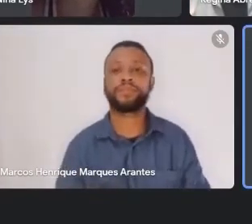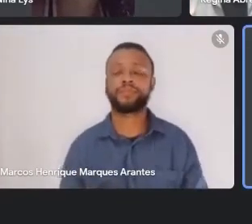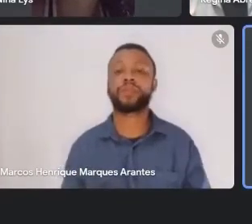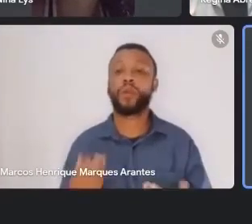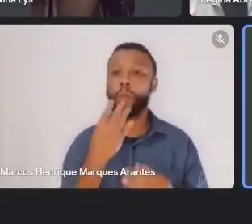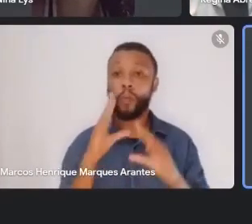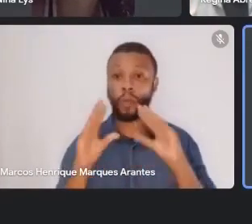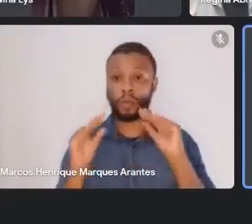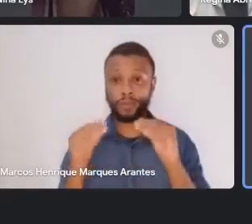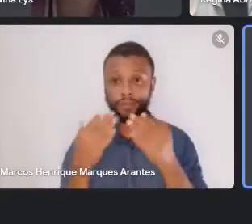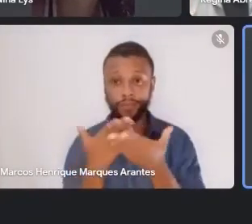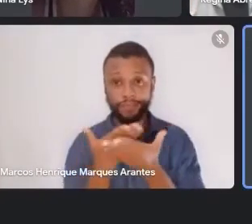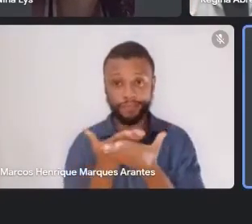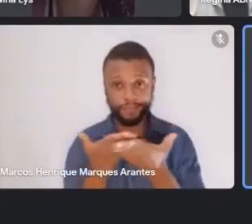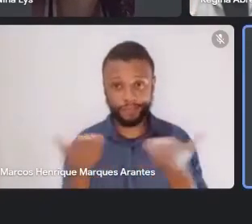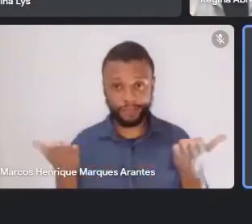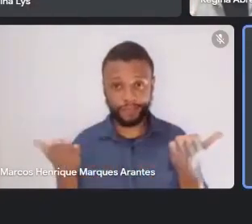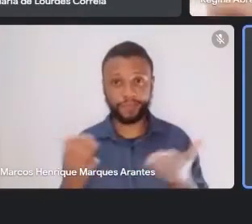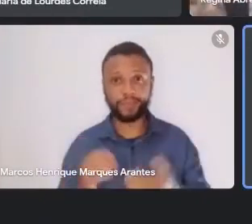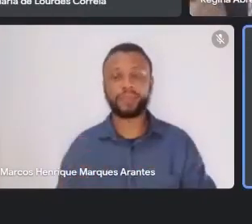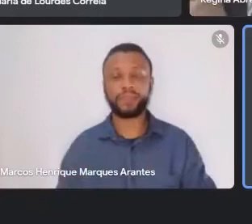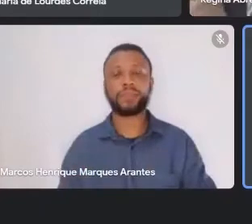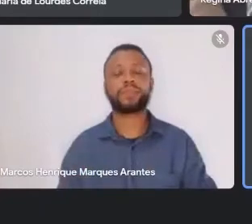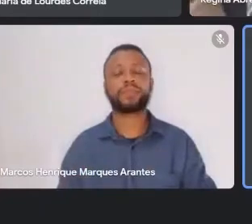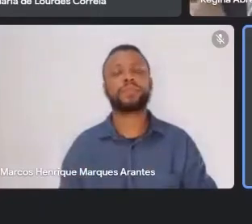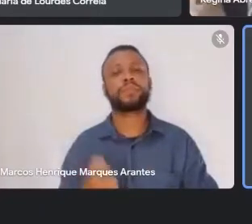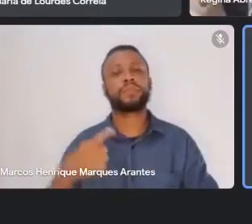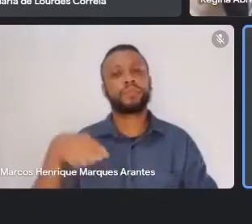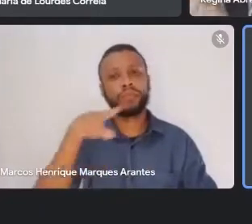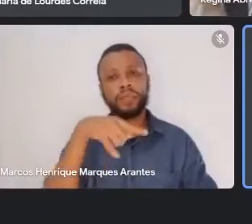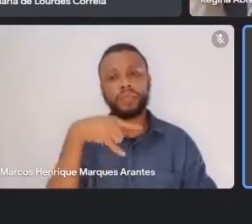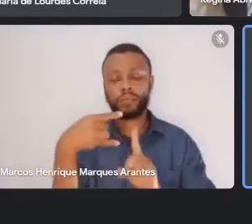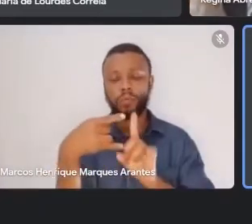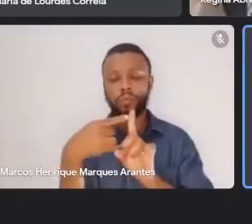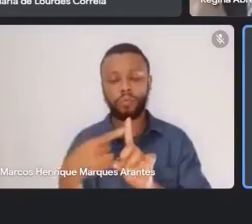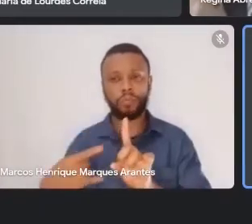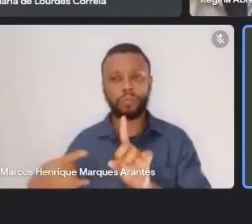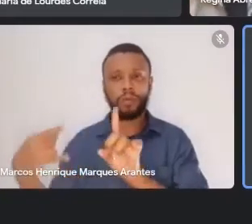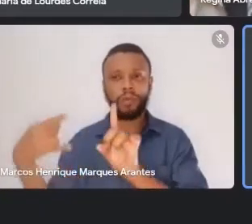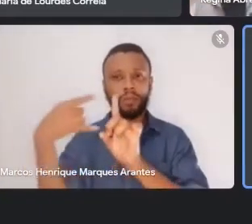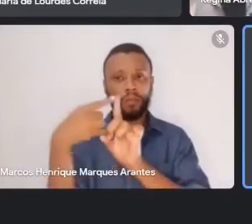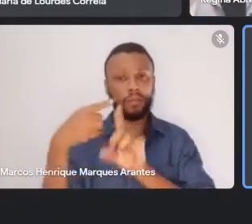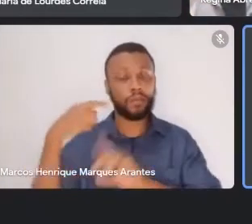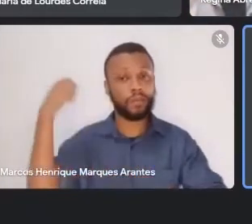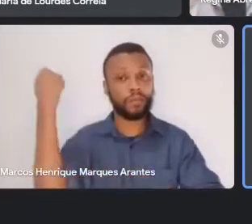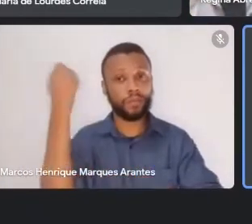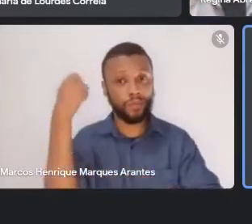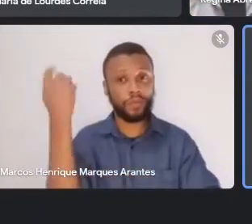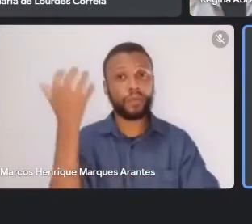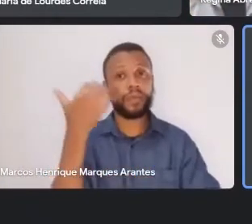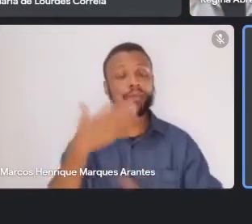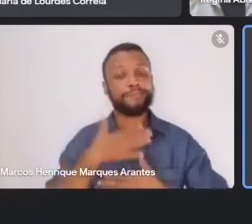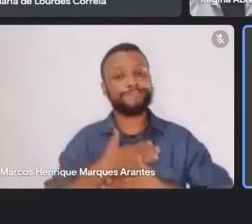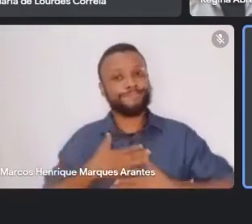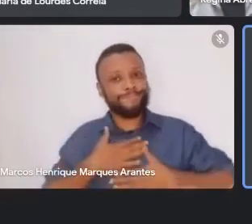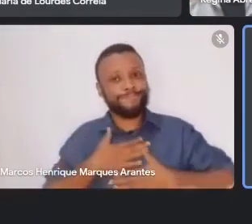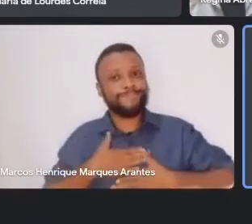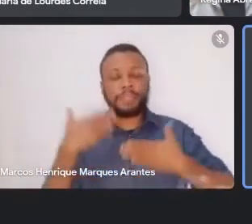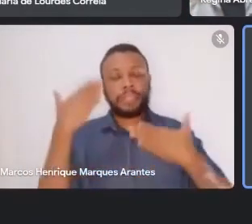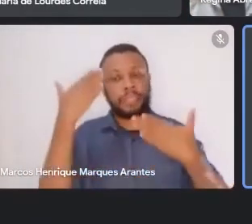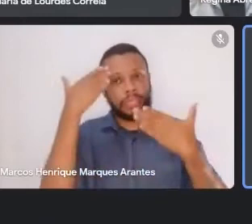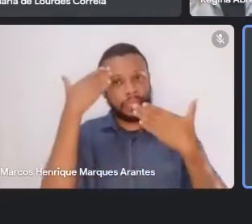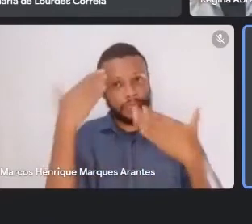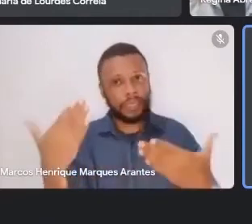todos os participantes do evento. Eu gostaria de, inicialmente, agradecer ao Luilton, à Regina